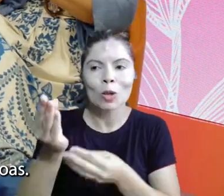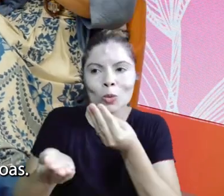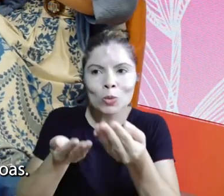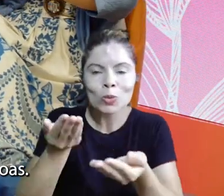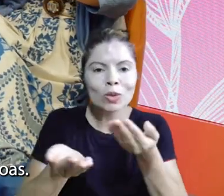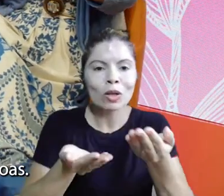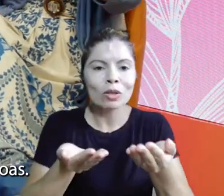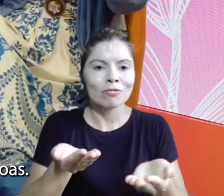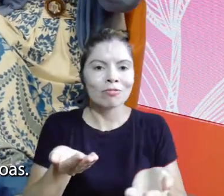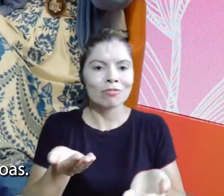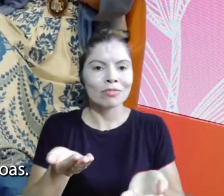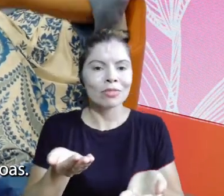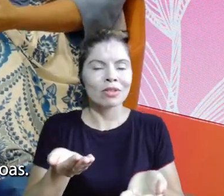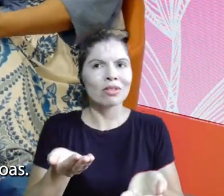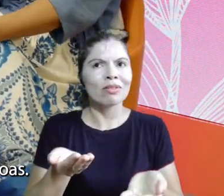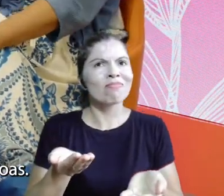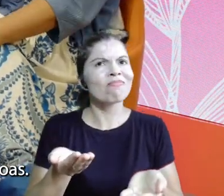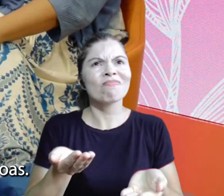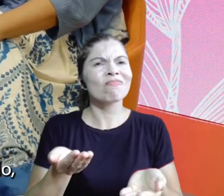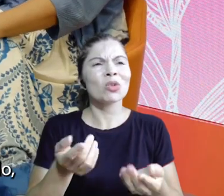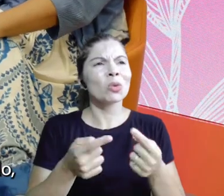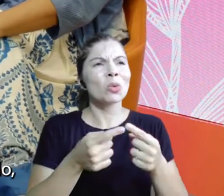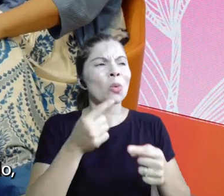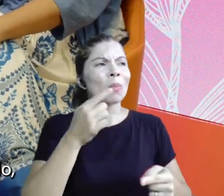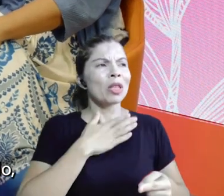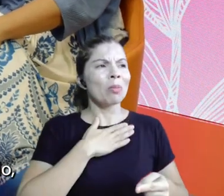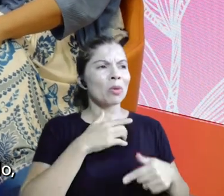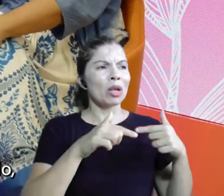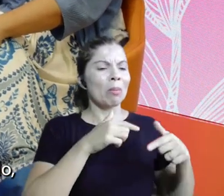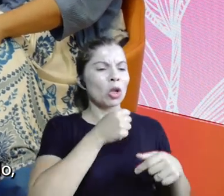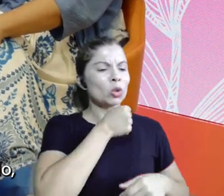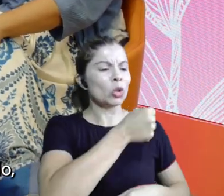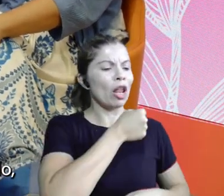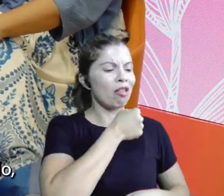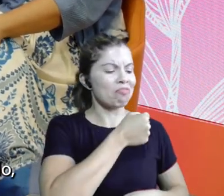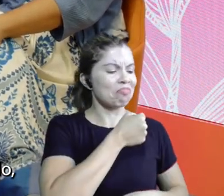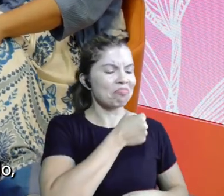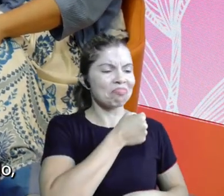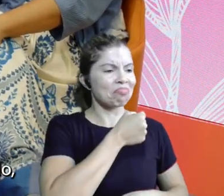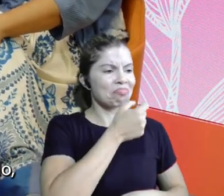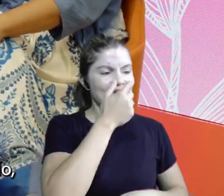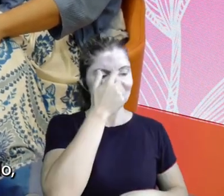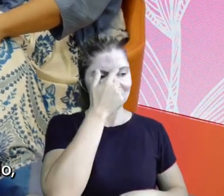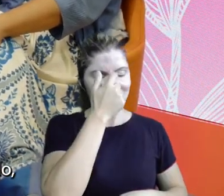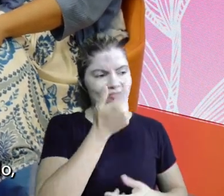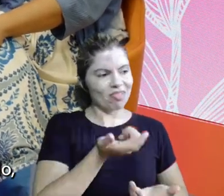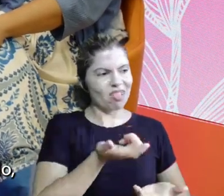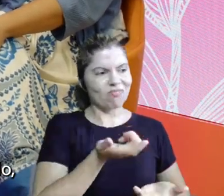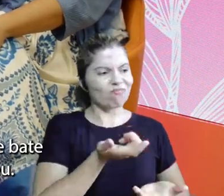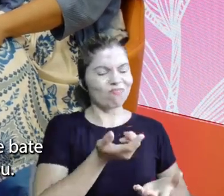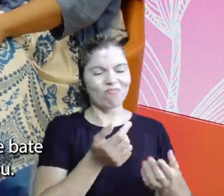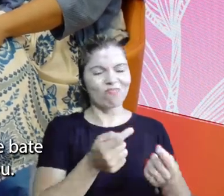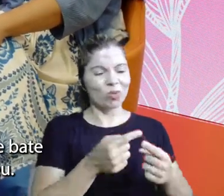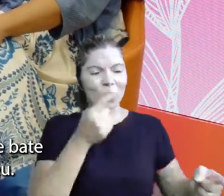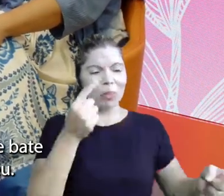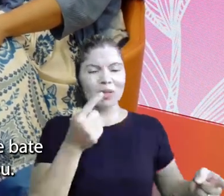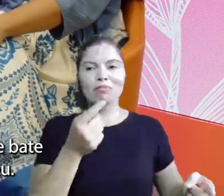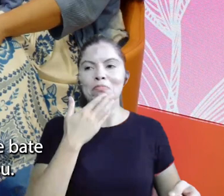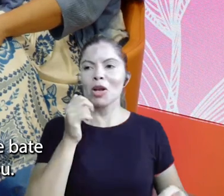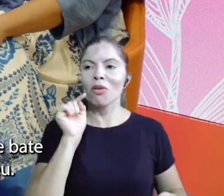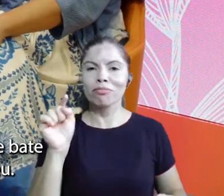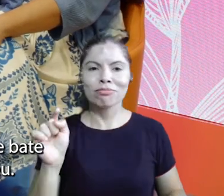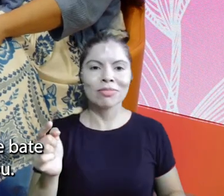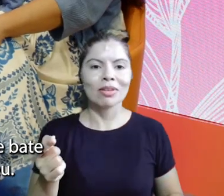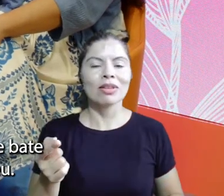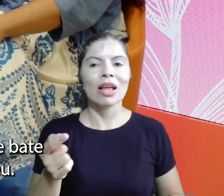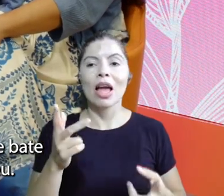paredes escrevendo sobre a vida de outras pessoas. Então, a hora que o copo vai enchendo, a água vai subindo